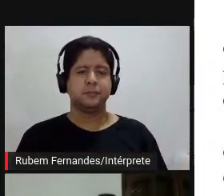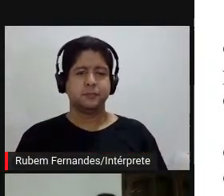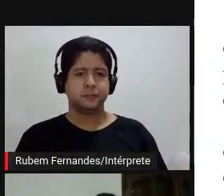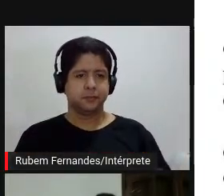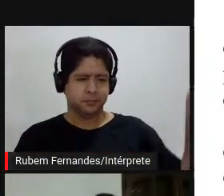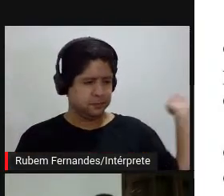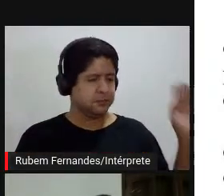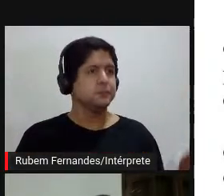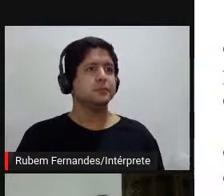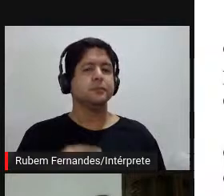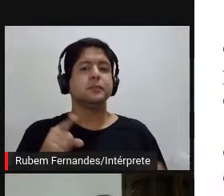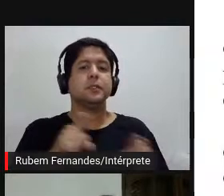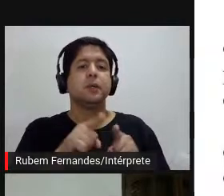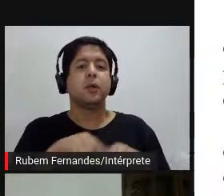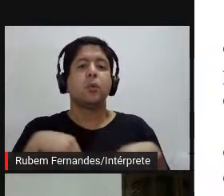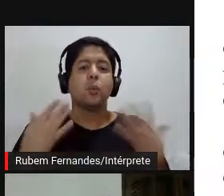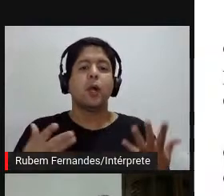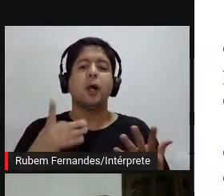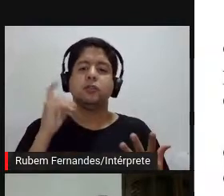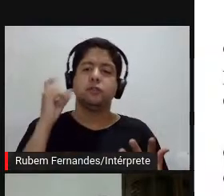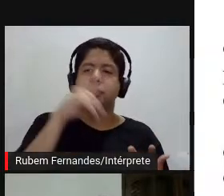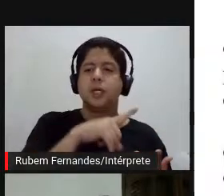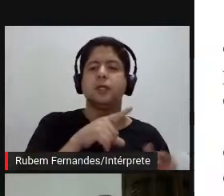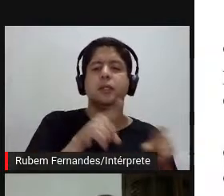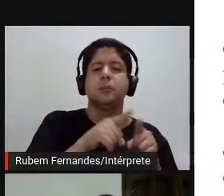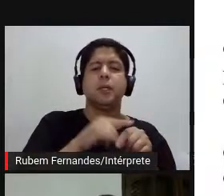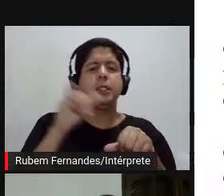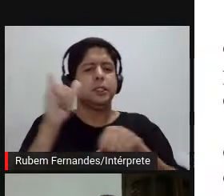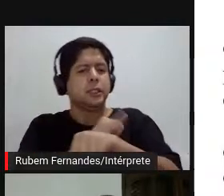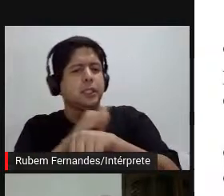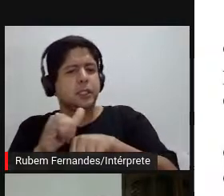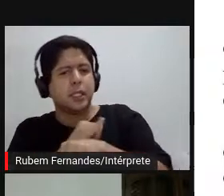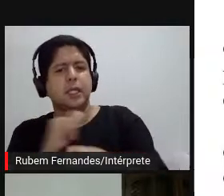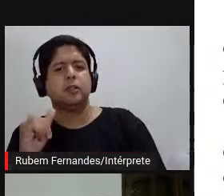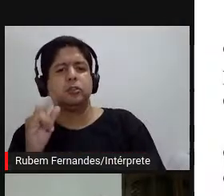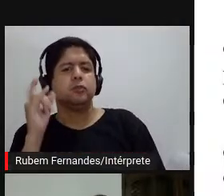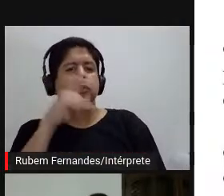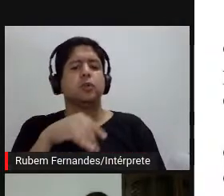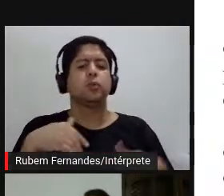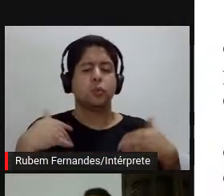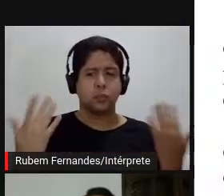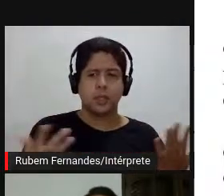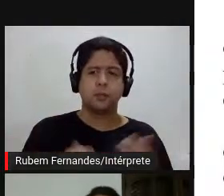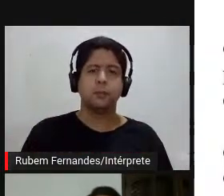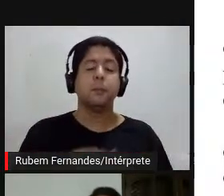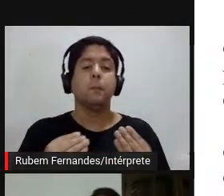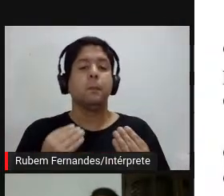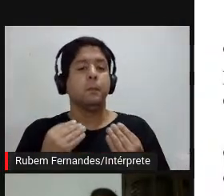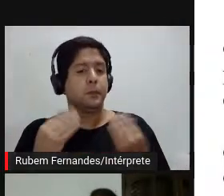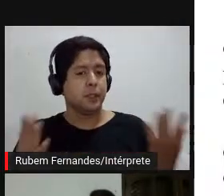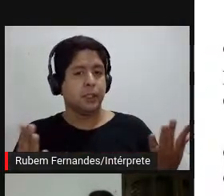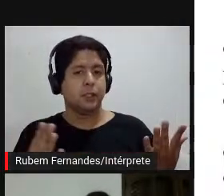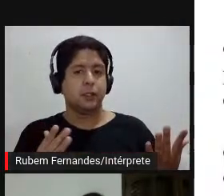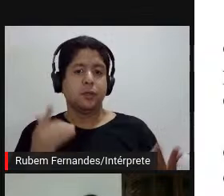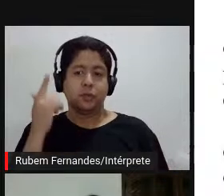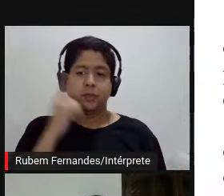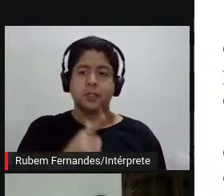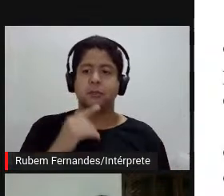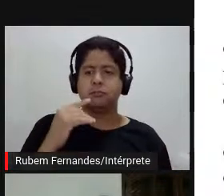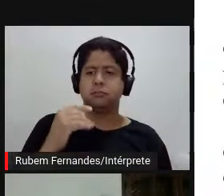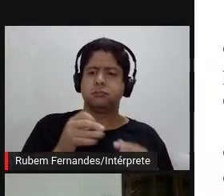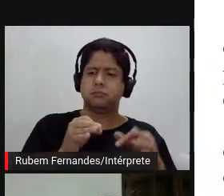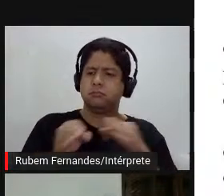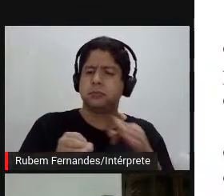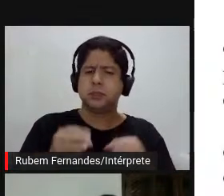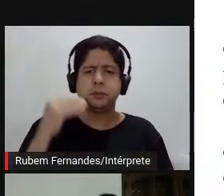qual são os dilemas, né, qual são as estratégias, qual são as dificuldades para se curar obras que são experiências. Eu comecei com essa